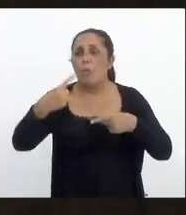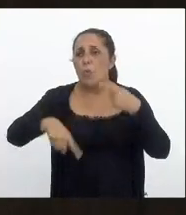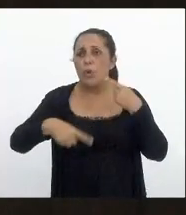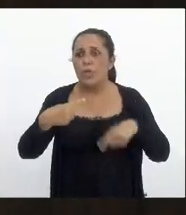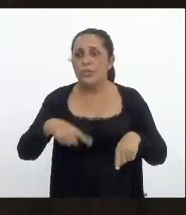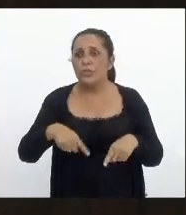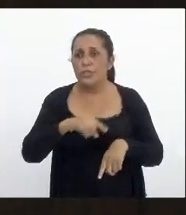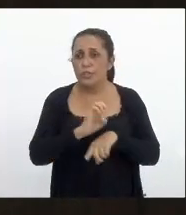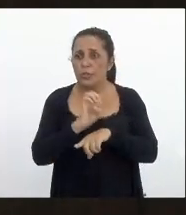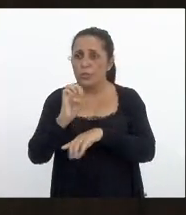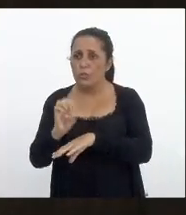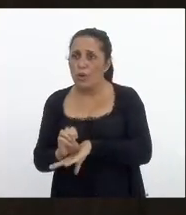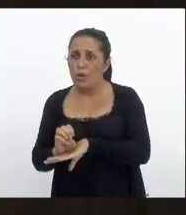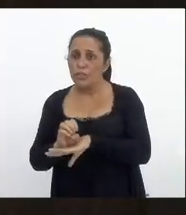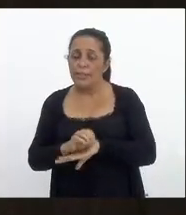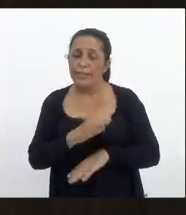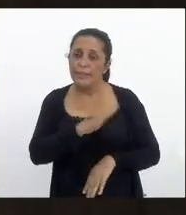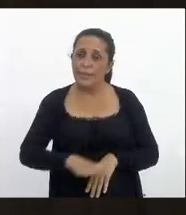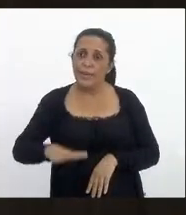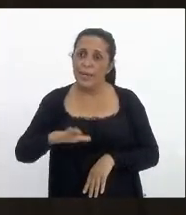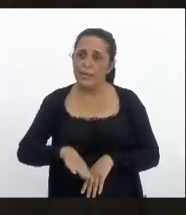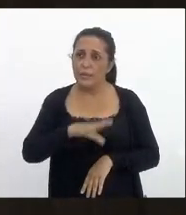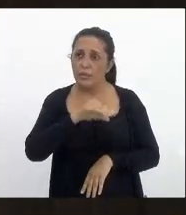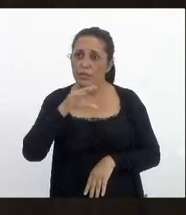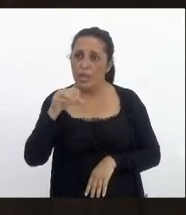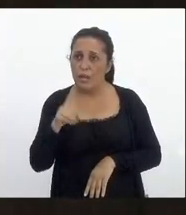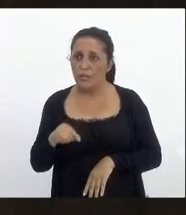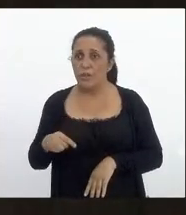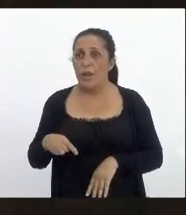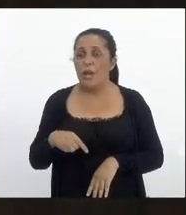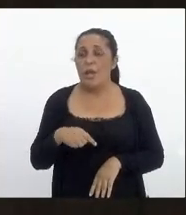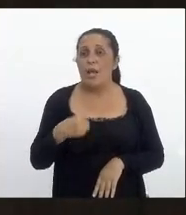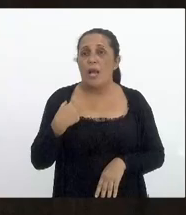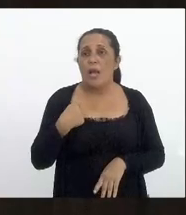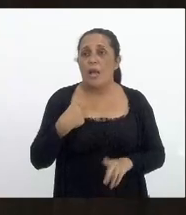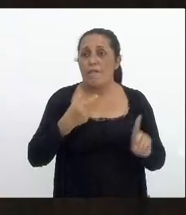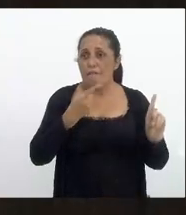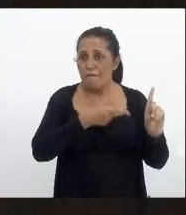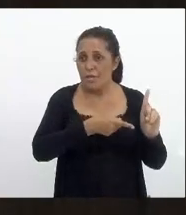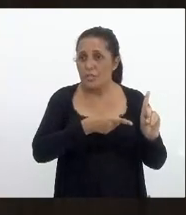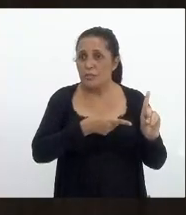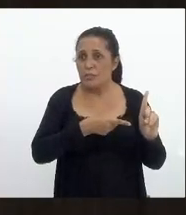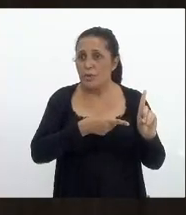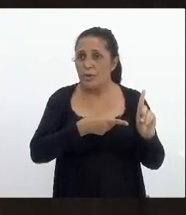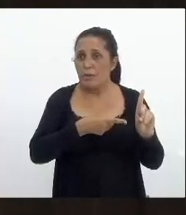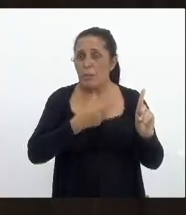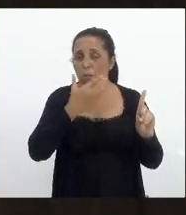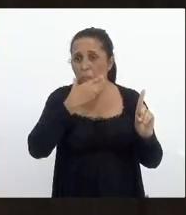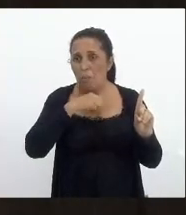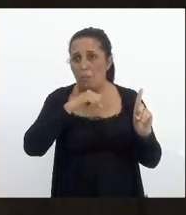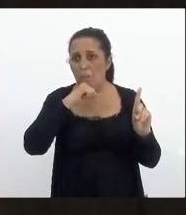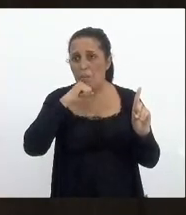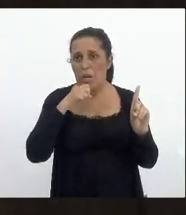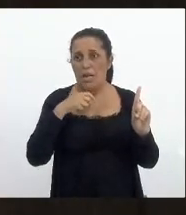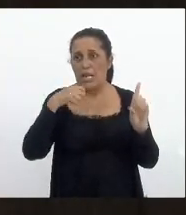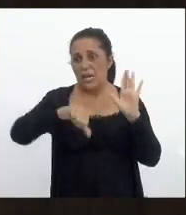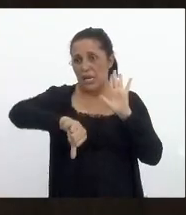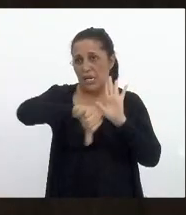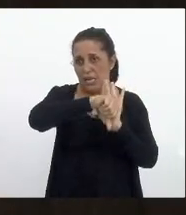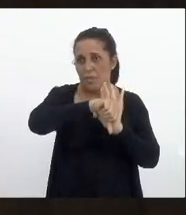adolescentes vítimas de crimes cometidos por pais ou responsáveis indiciados em inquéritos